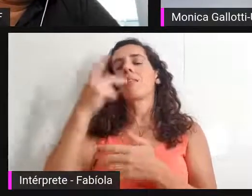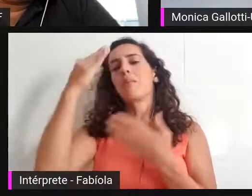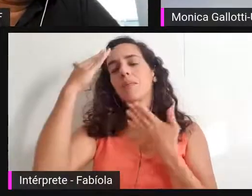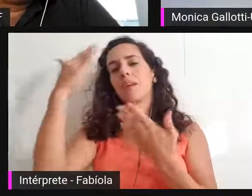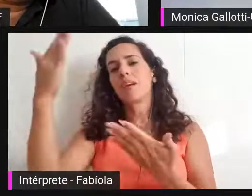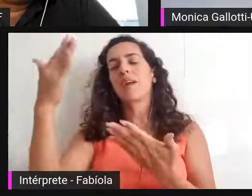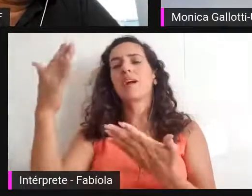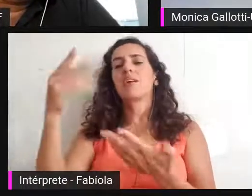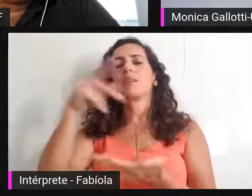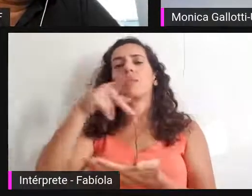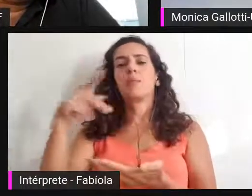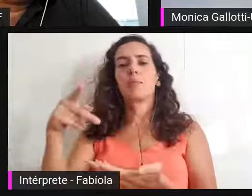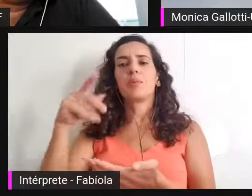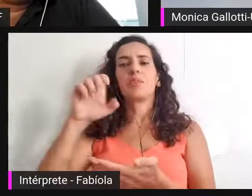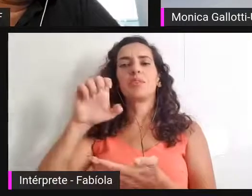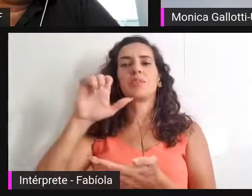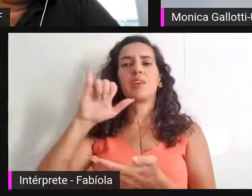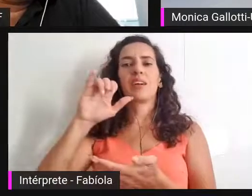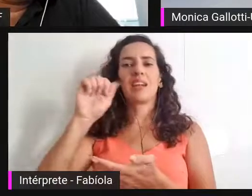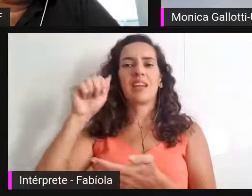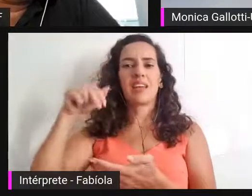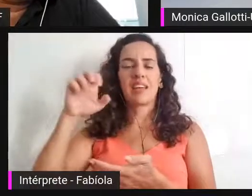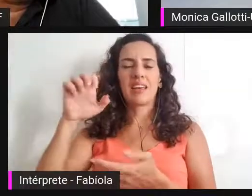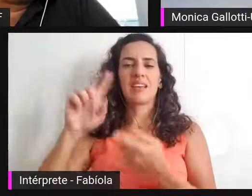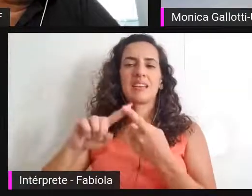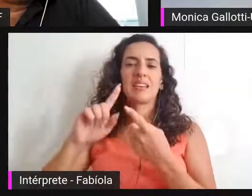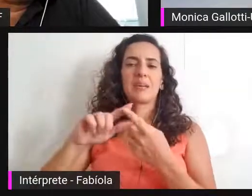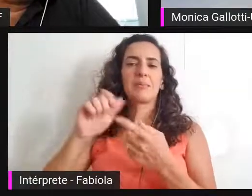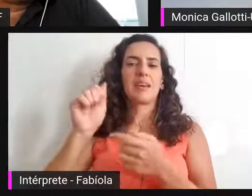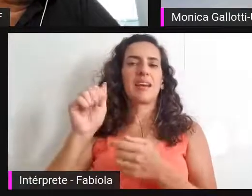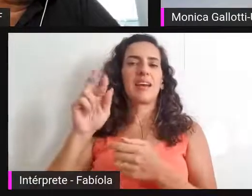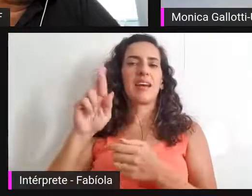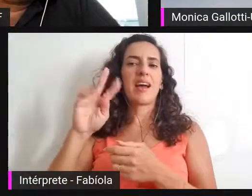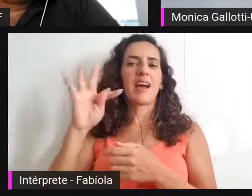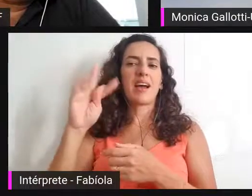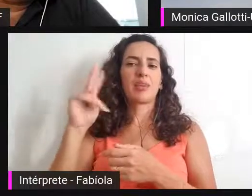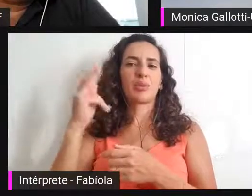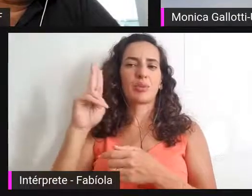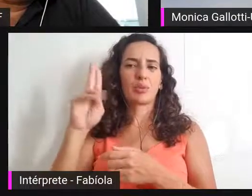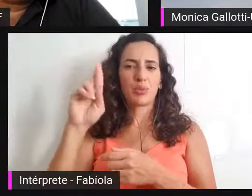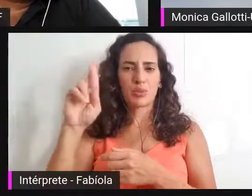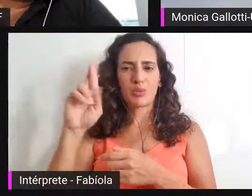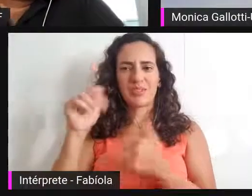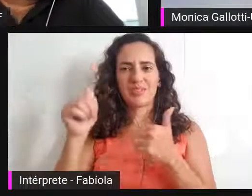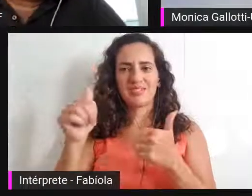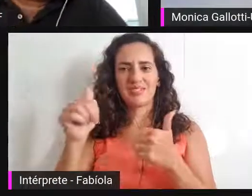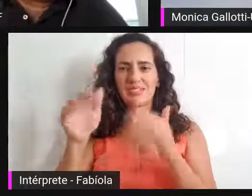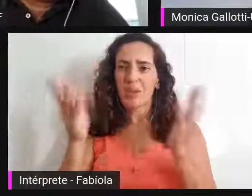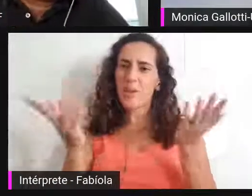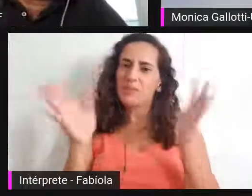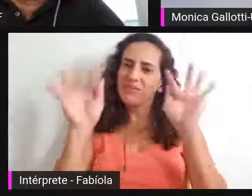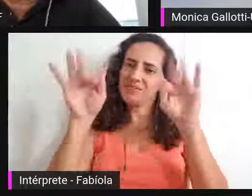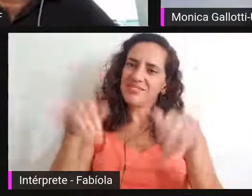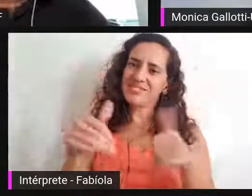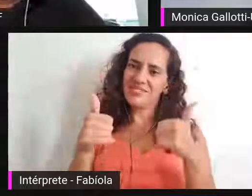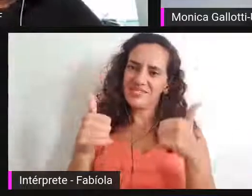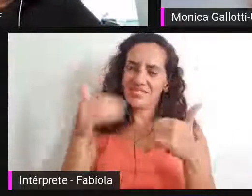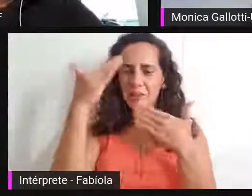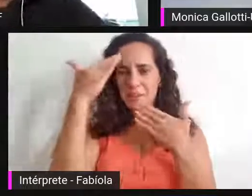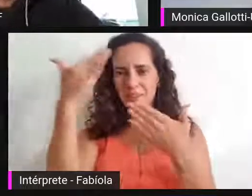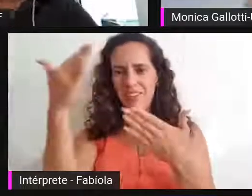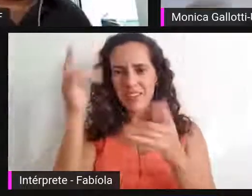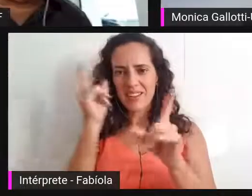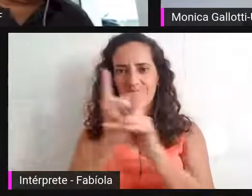bolsistas e damos por encerrada essa maravilhosa live de hoje até mais obrigada até mais obrigado